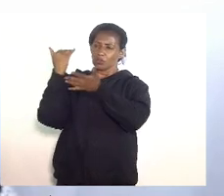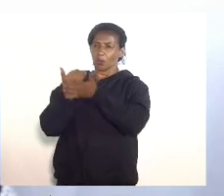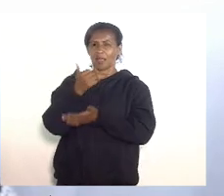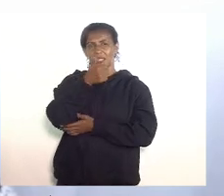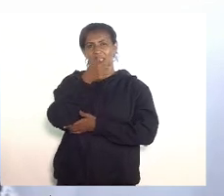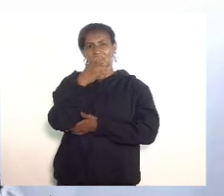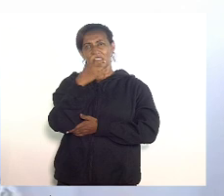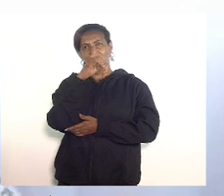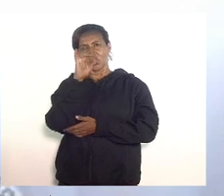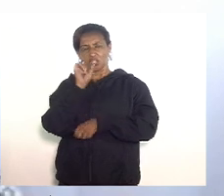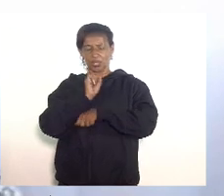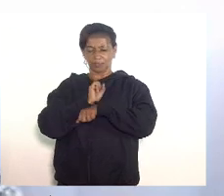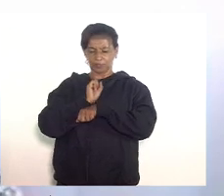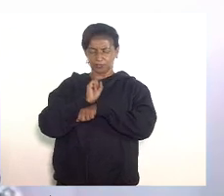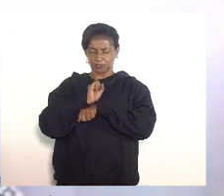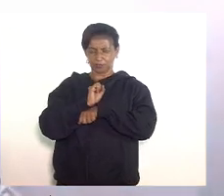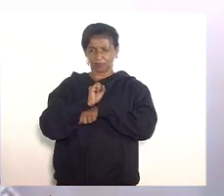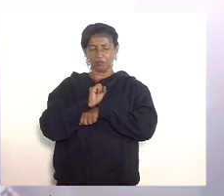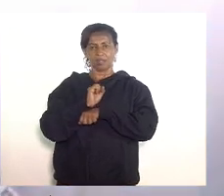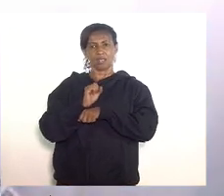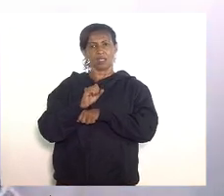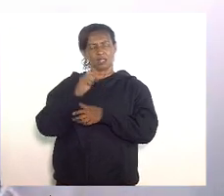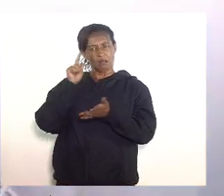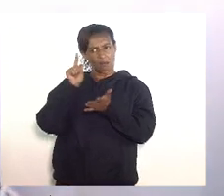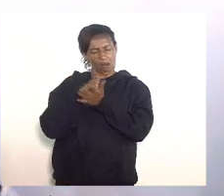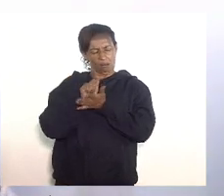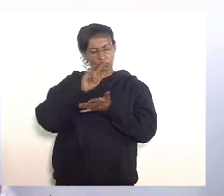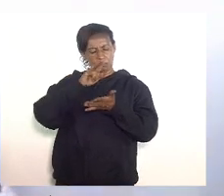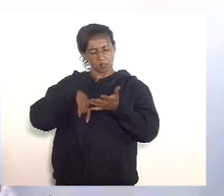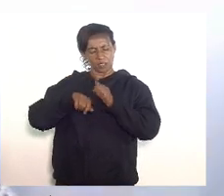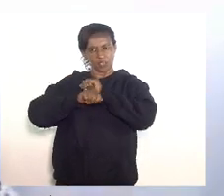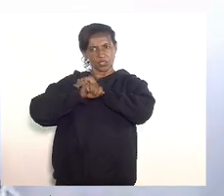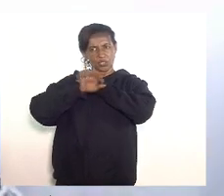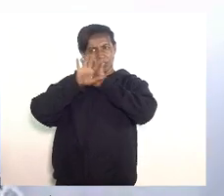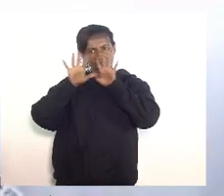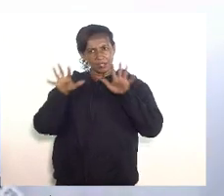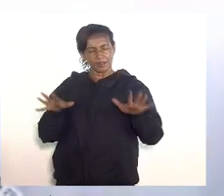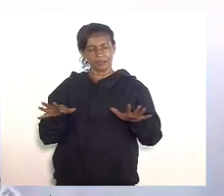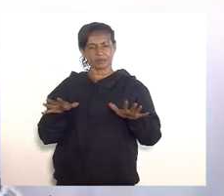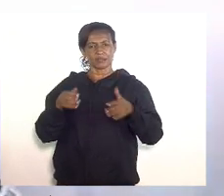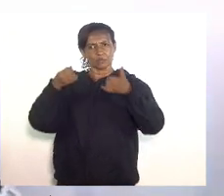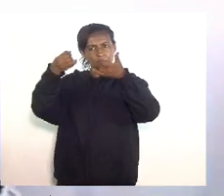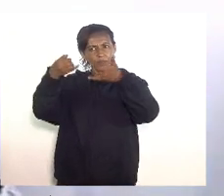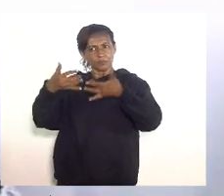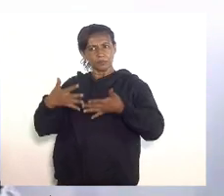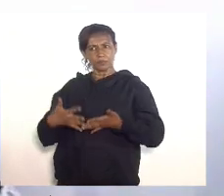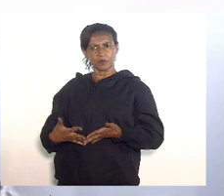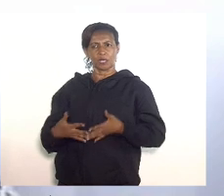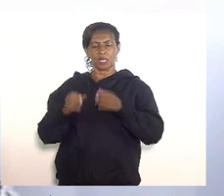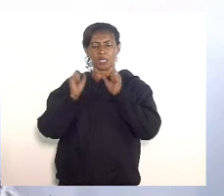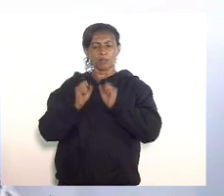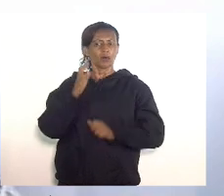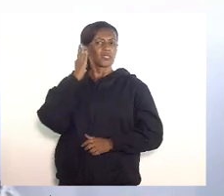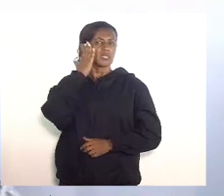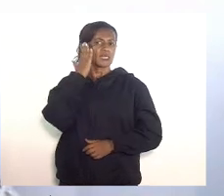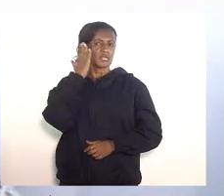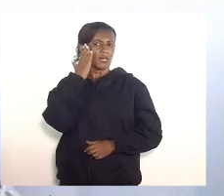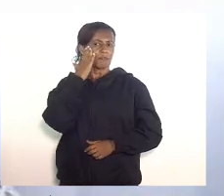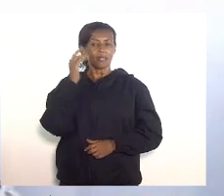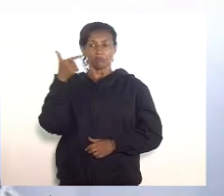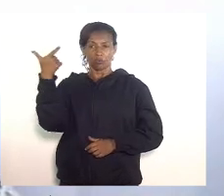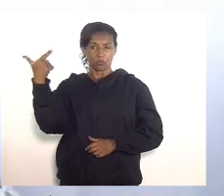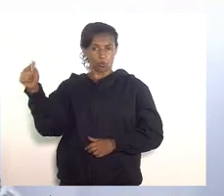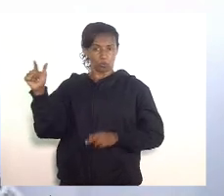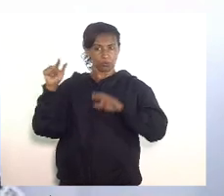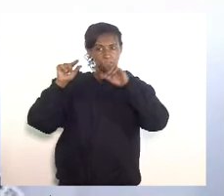15 dias esses esclarecimentos sejam oferecidos e que então possa-se saber entre outras